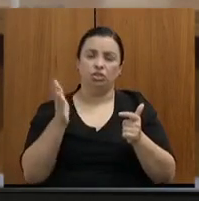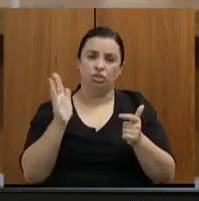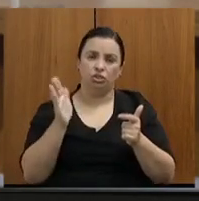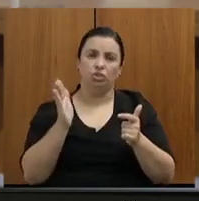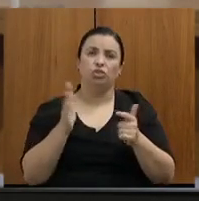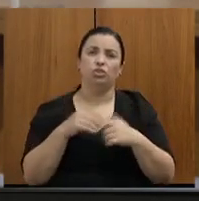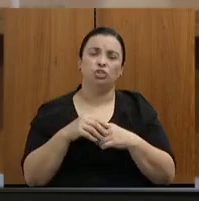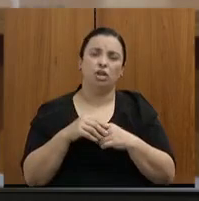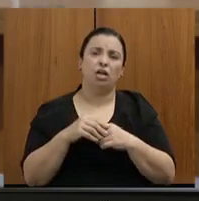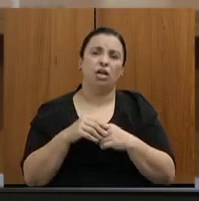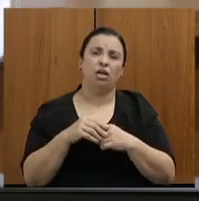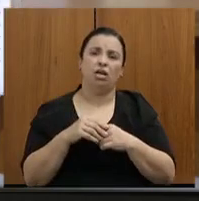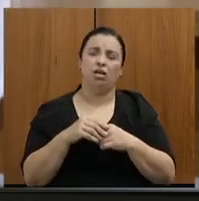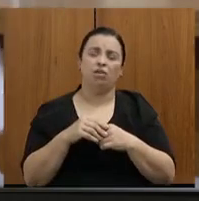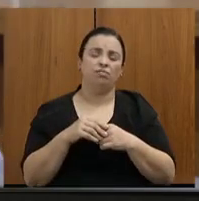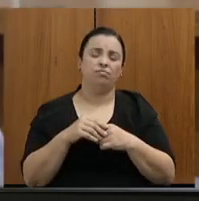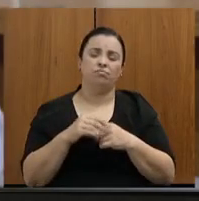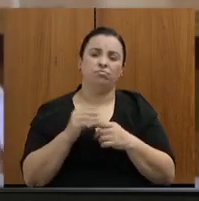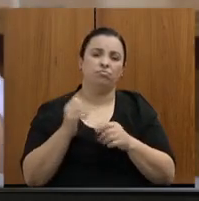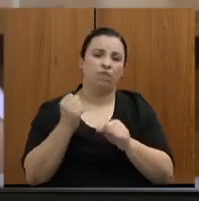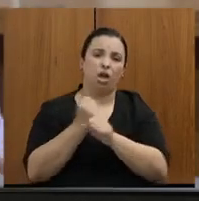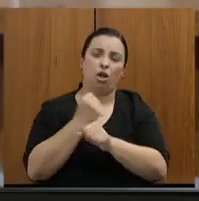Amanhece, Araguari, entre outras.